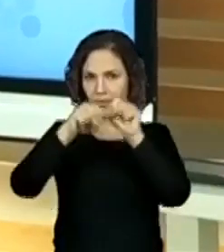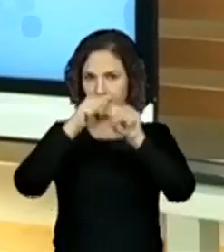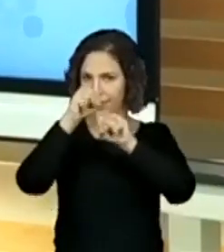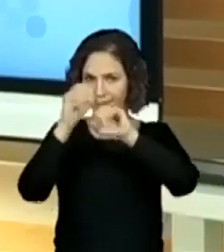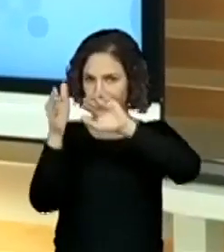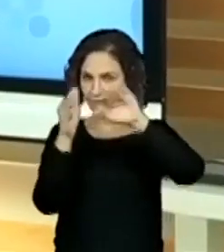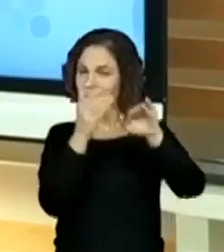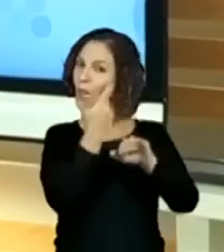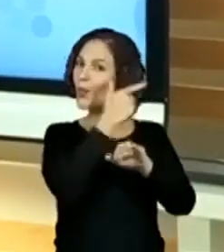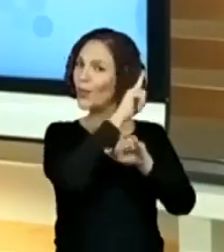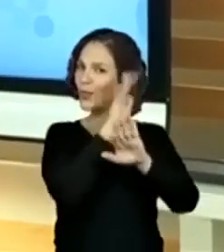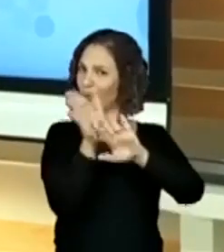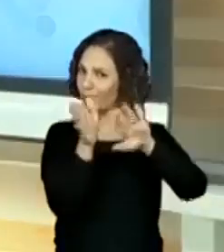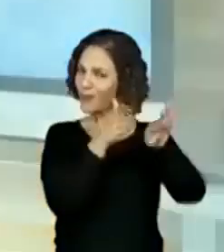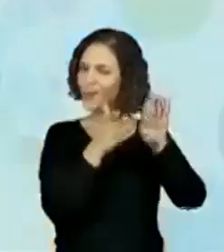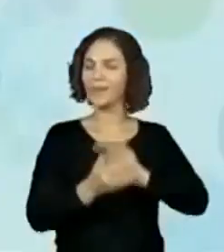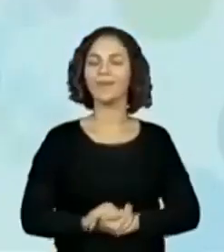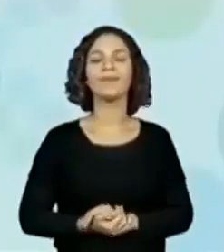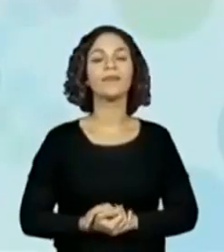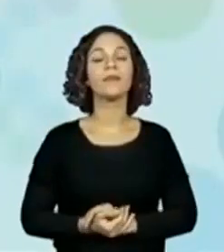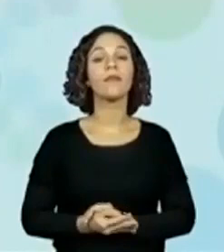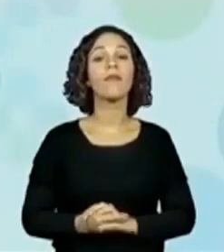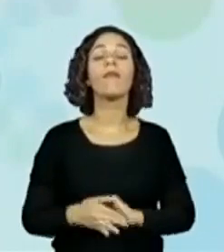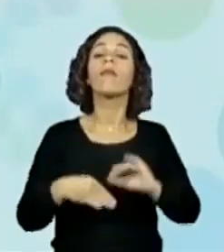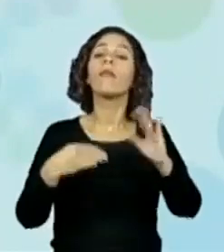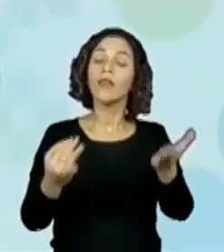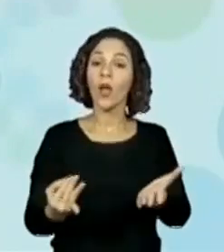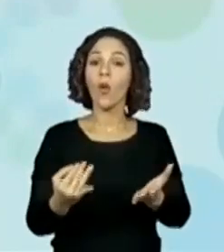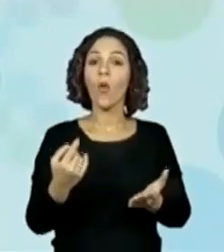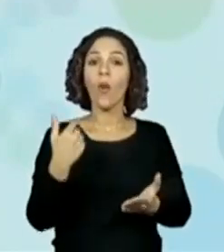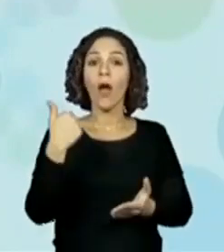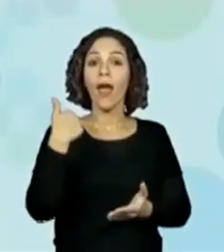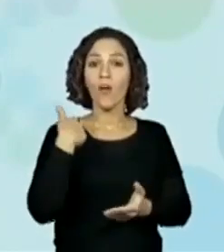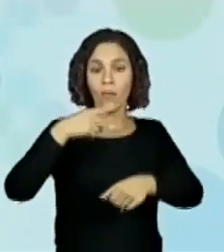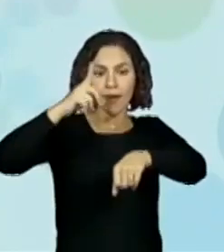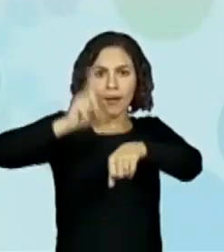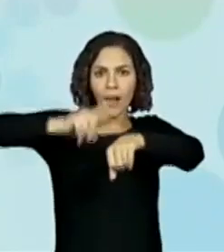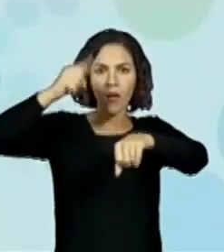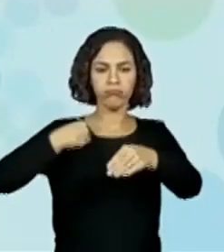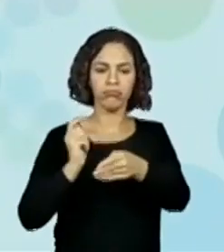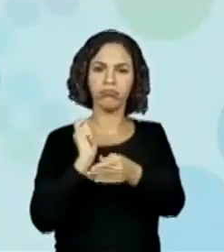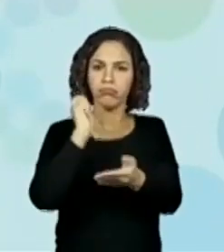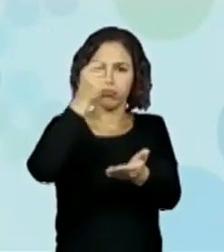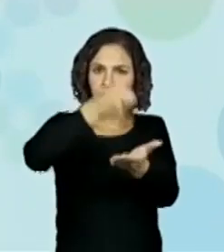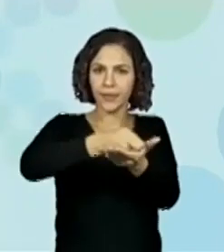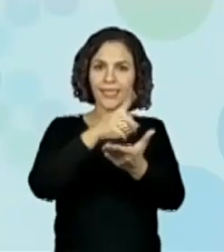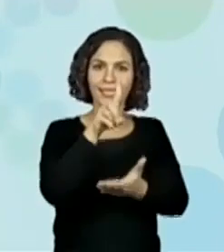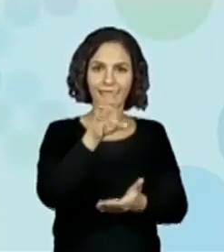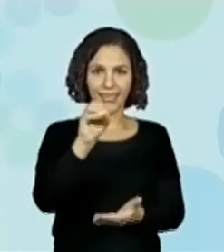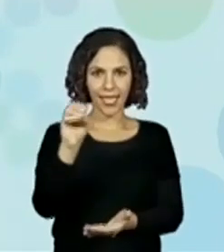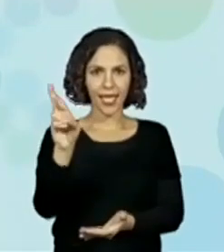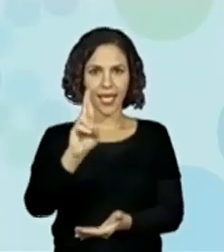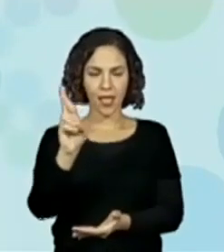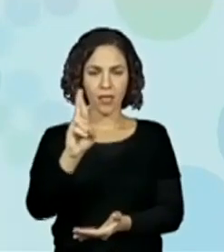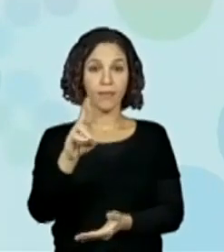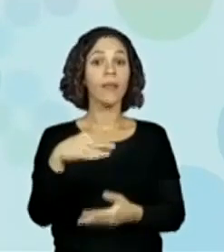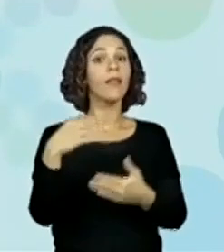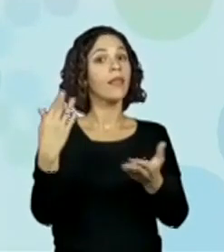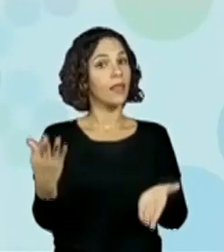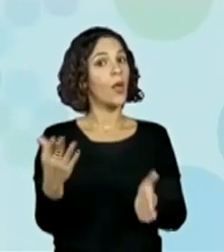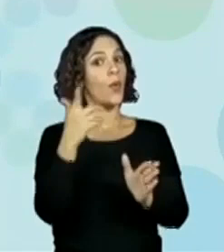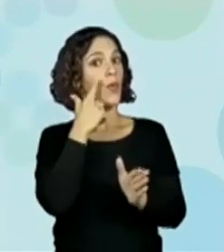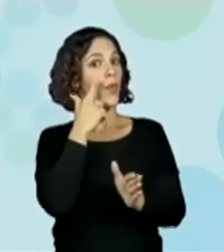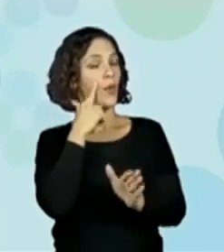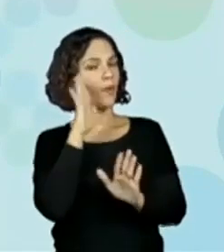Né? Então, olha só. Se eu tenho uma entrada de 100 reais, o que eu vou calcular primeiro? Eu vou pegar e vou